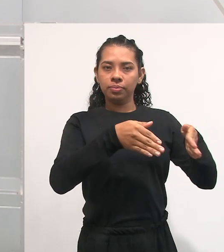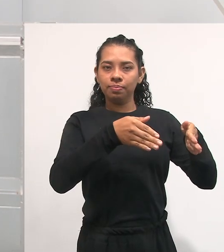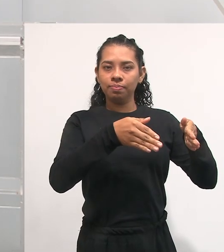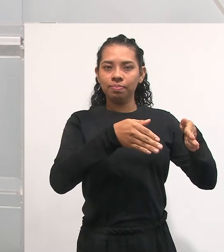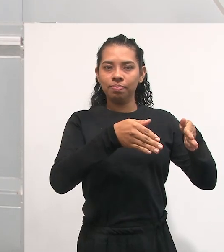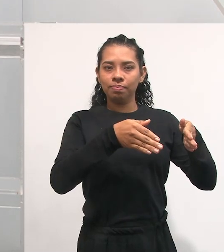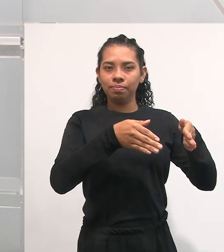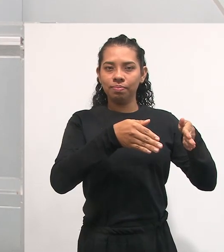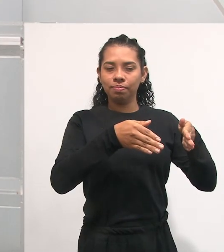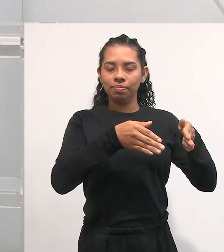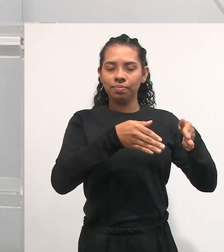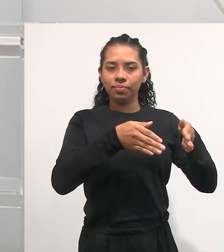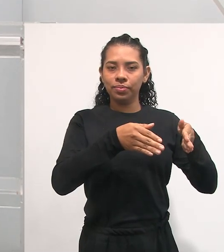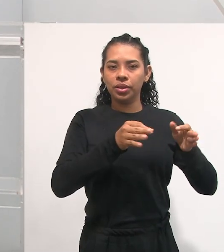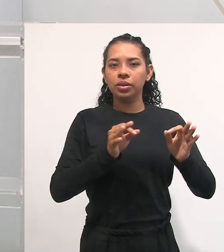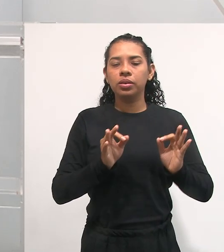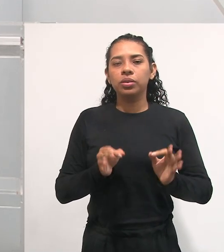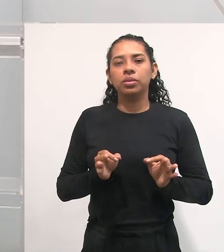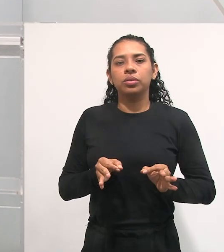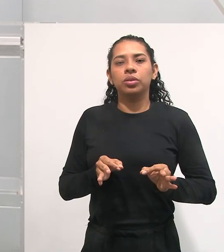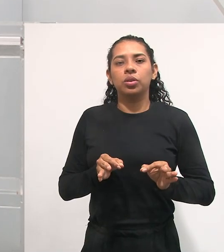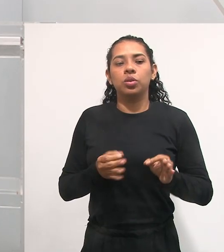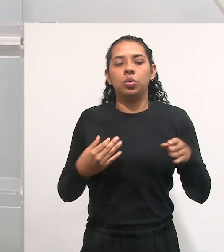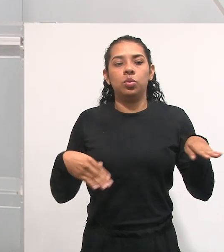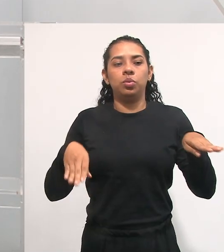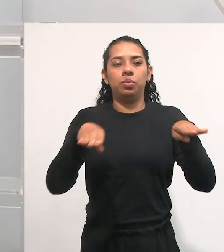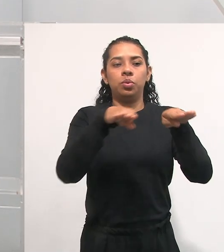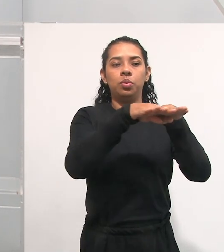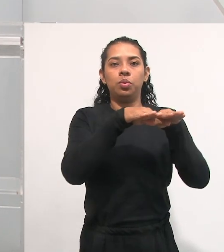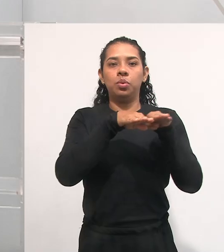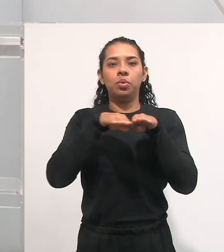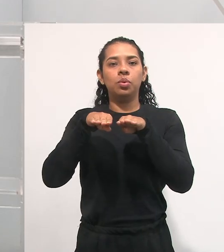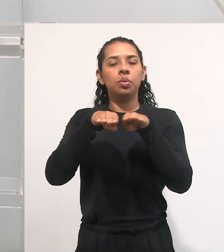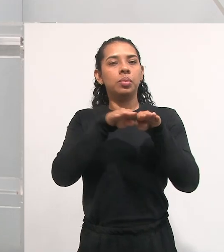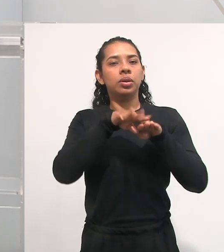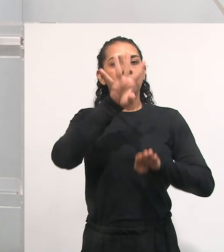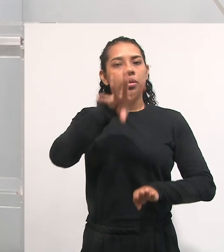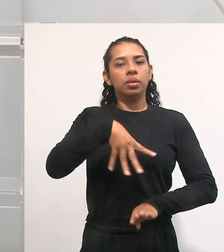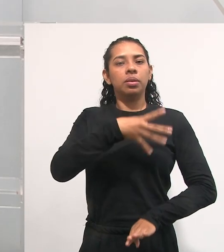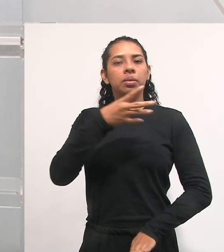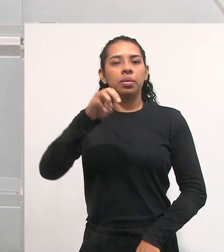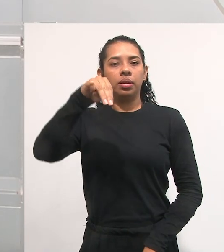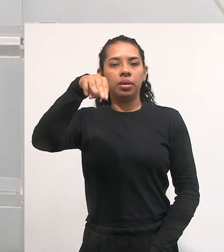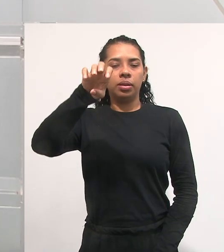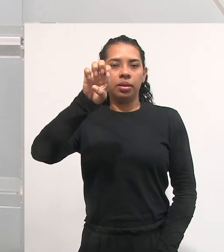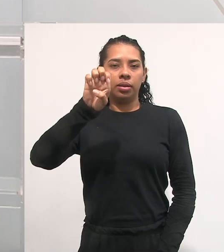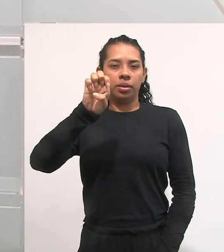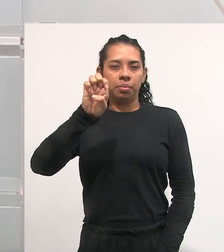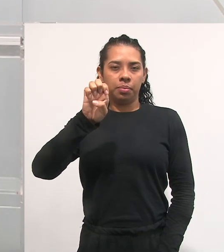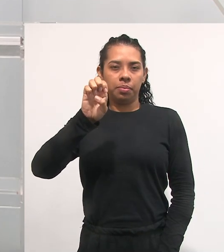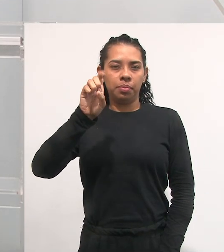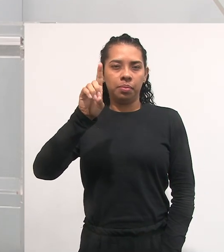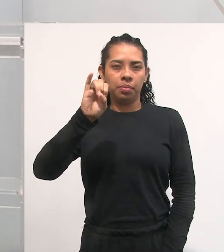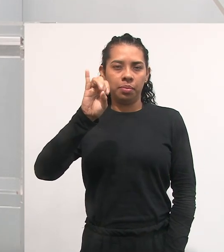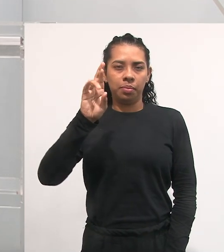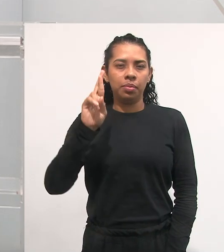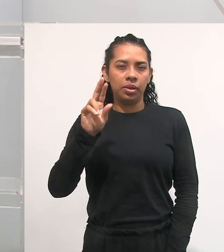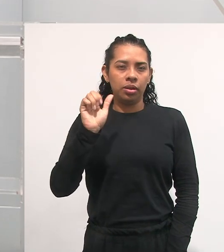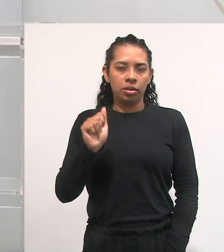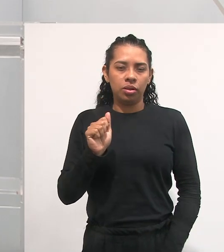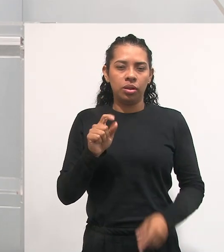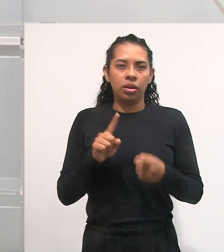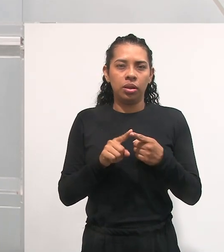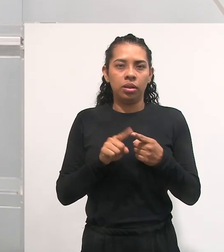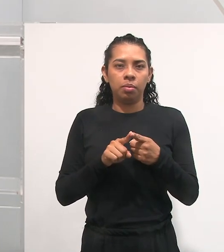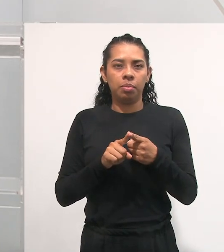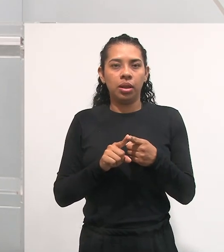intenção, essa finalidade de medir e tabular, de quantificar